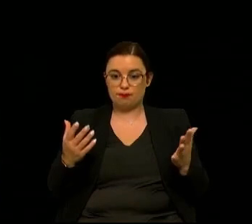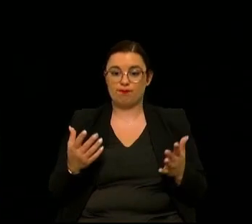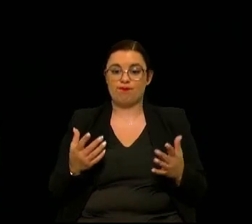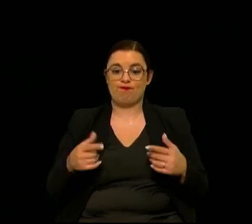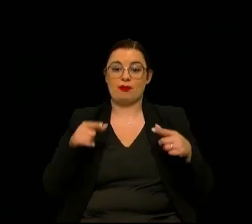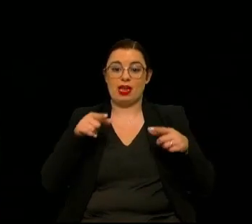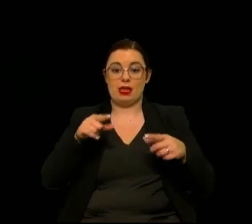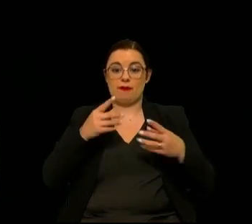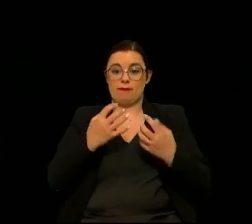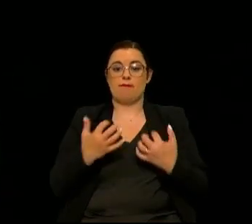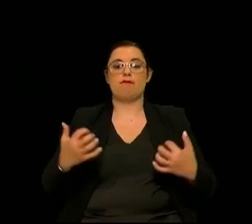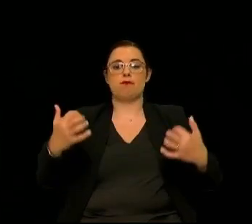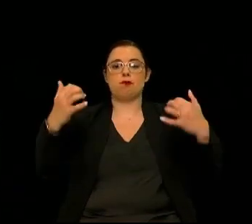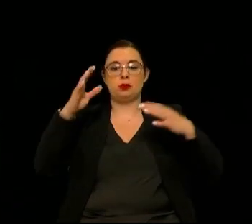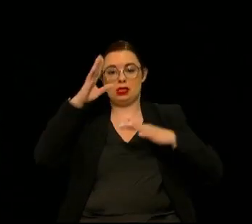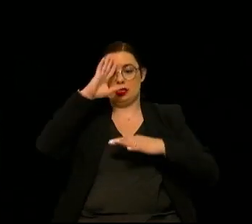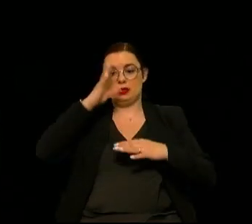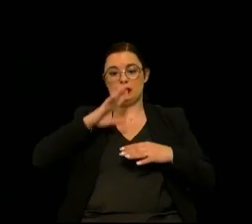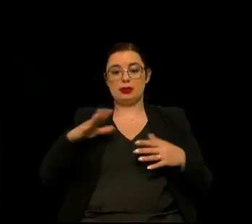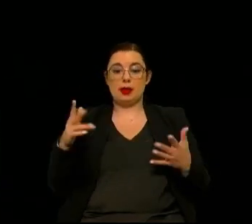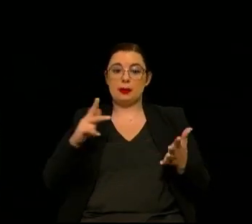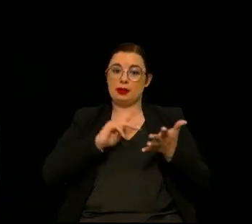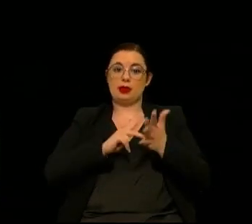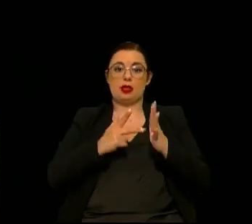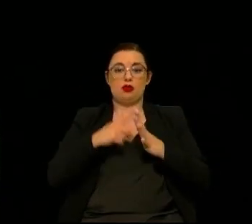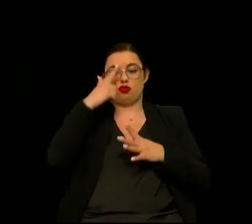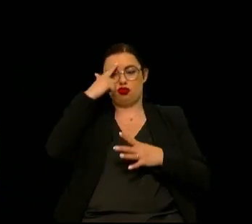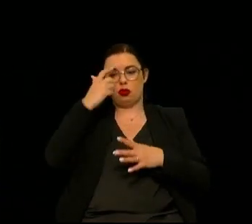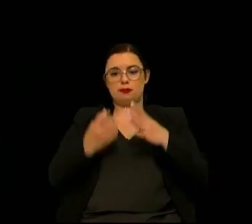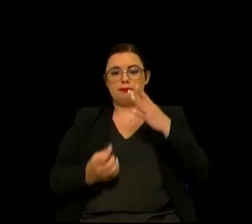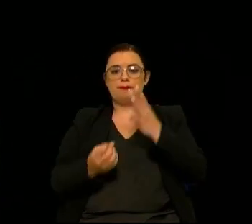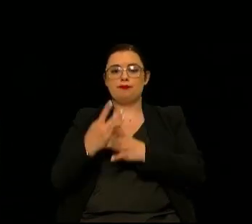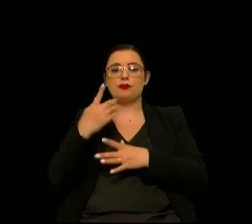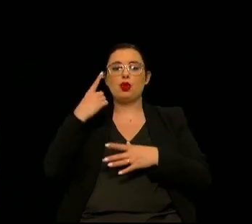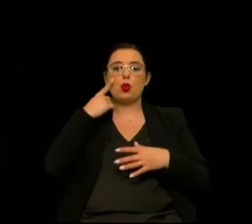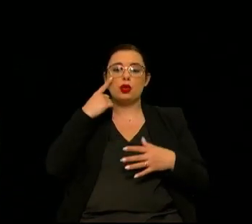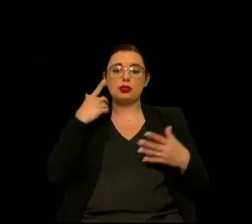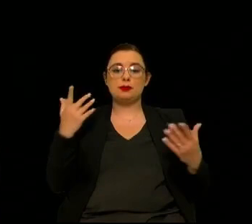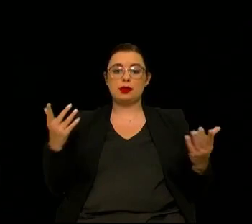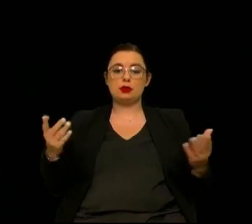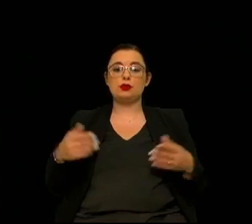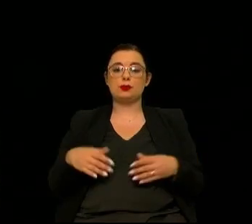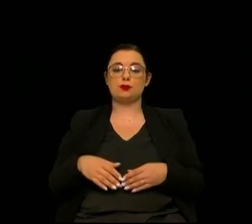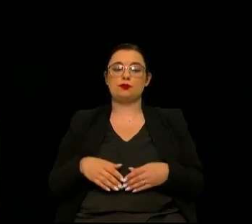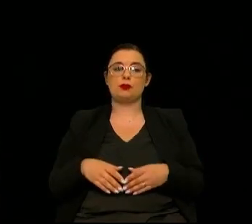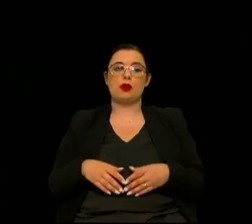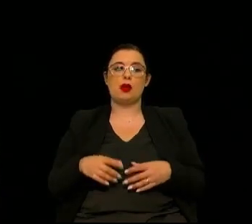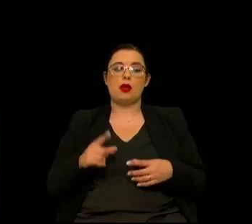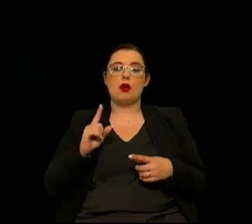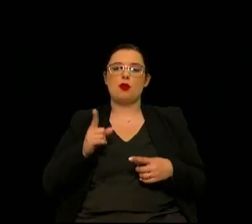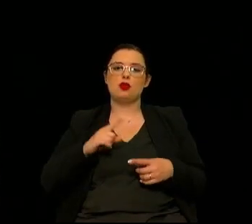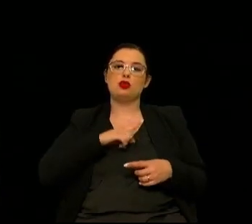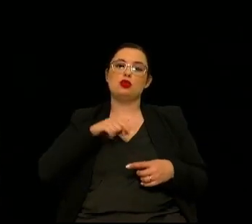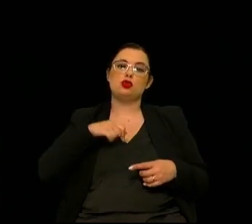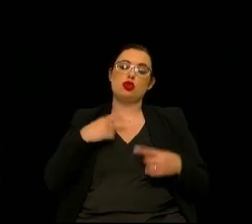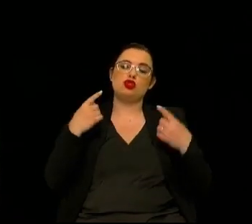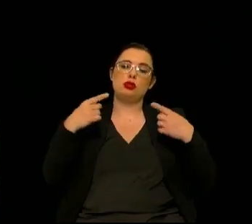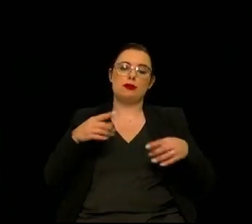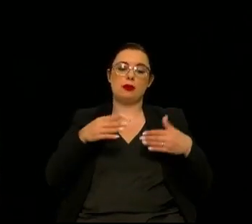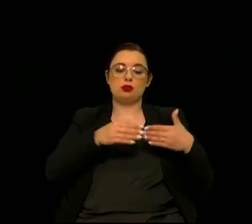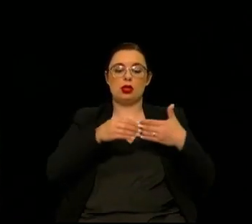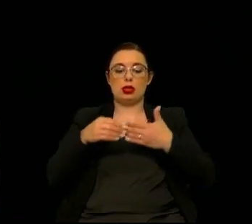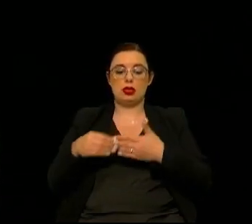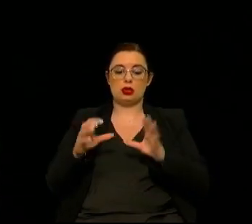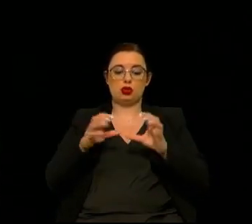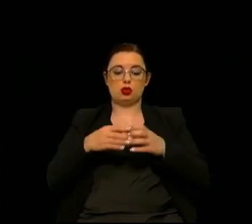esta plateia aqui sabe é um motor da tecnologia da inovação e do conhecimento e portanto obviamente nós estivemos na liderança desse grupo de